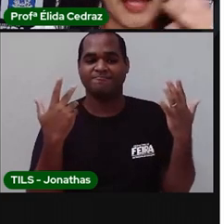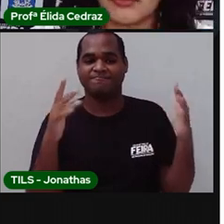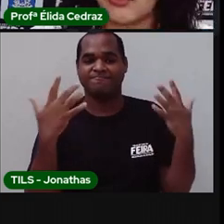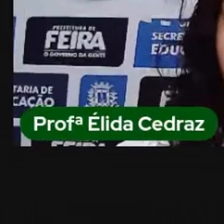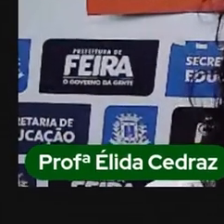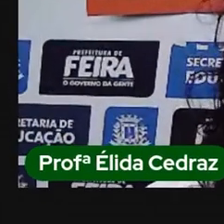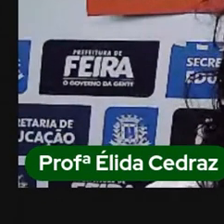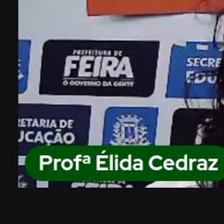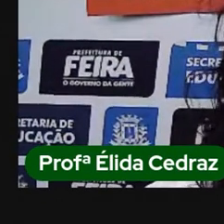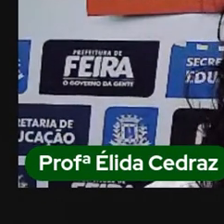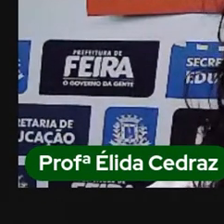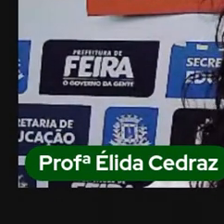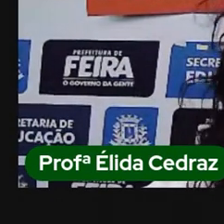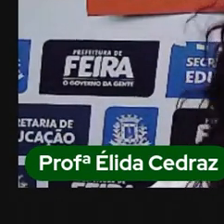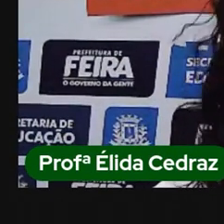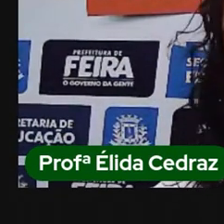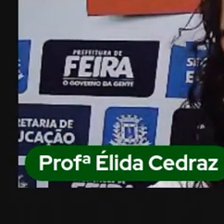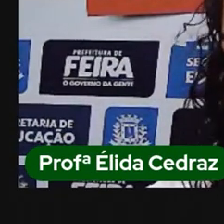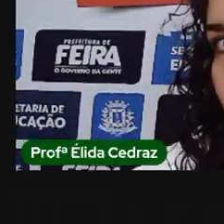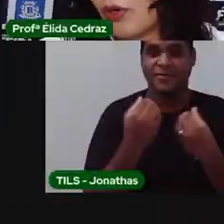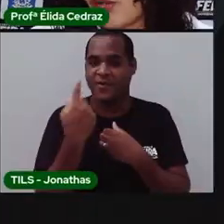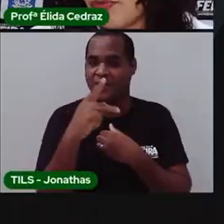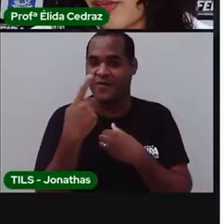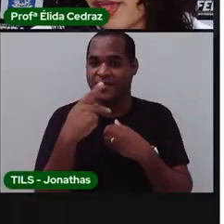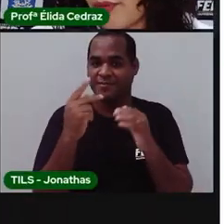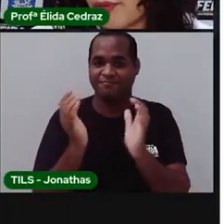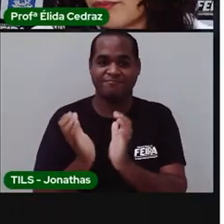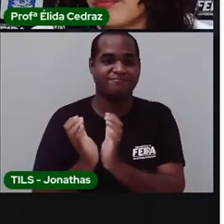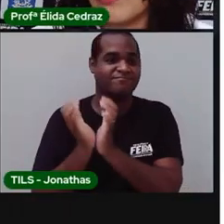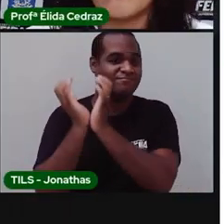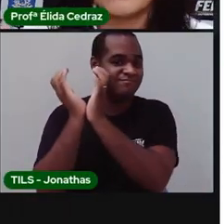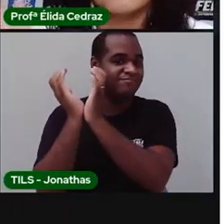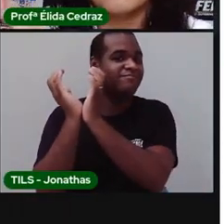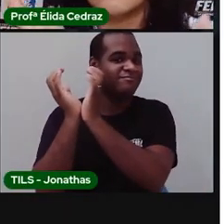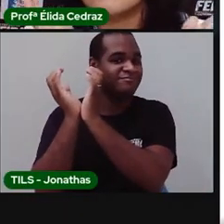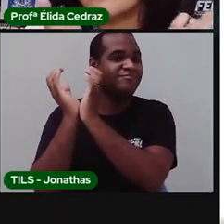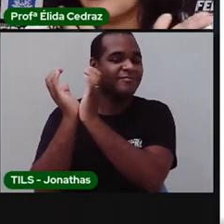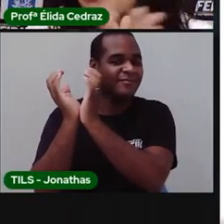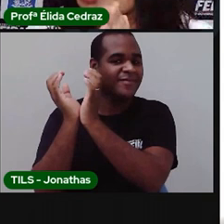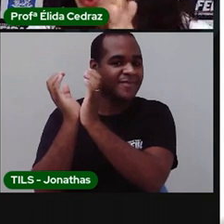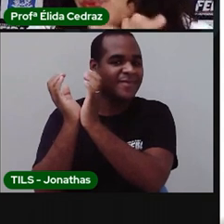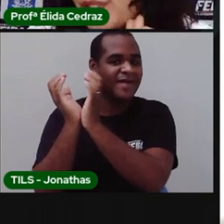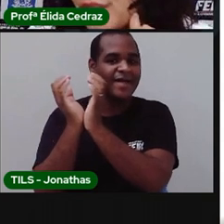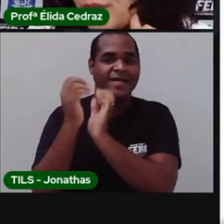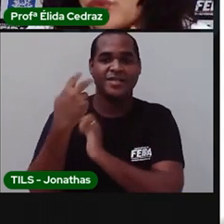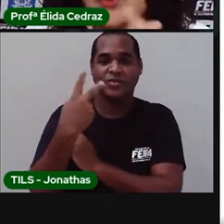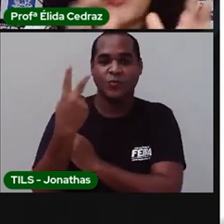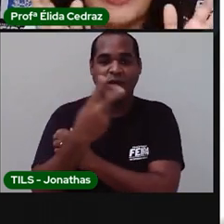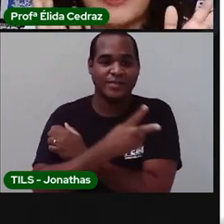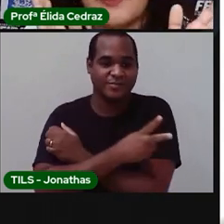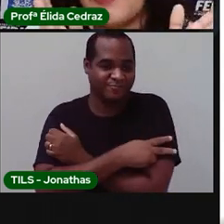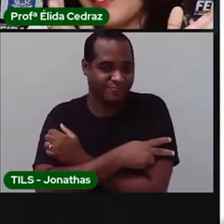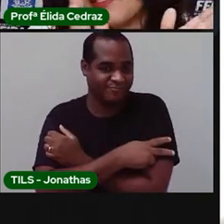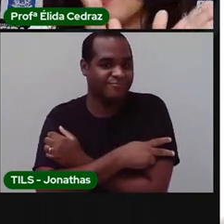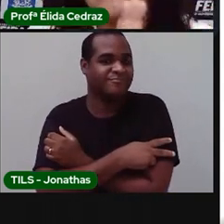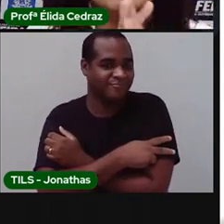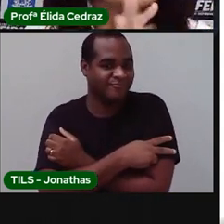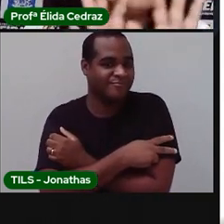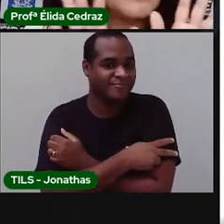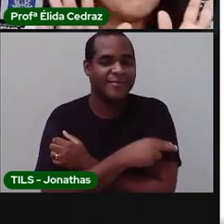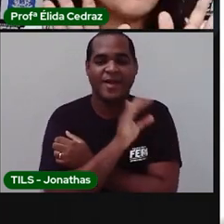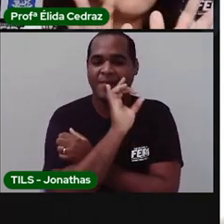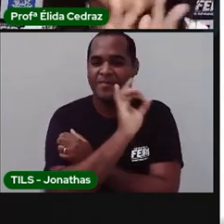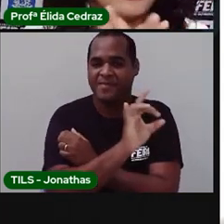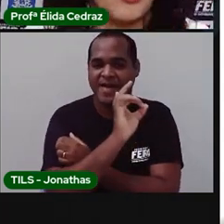completado toda essa missão. Vocês merecem um troféu. Segundo ano, o campeão